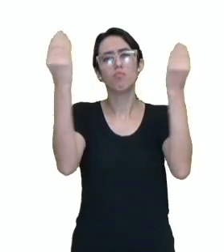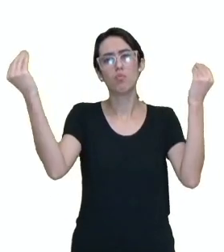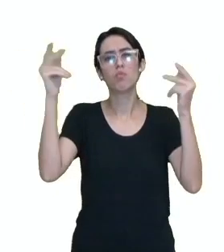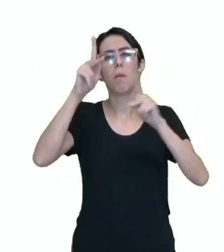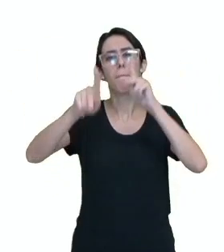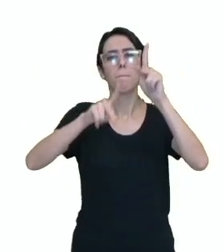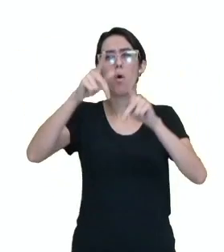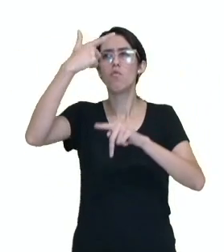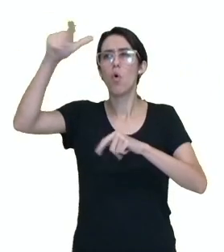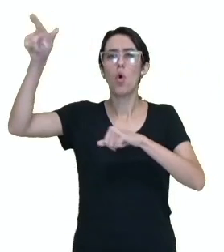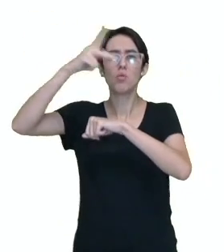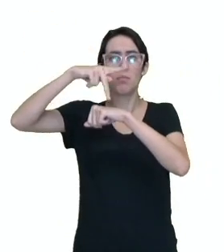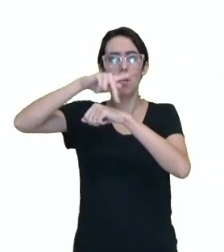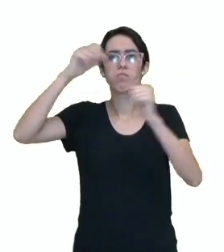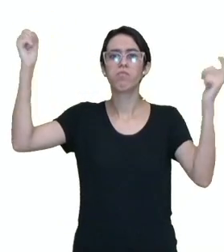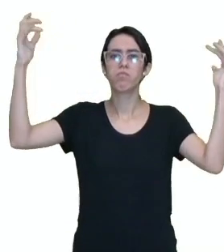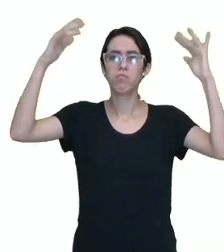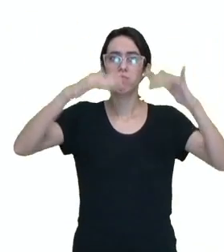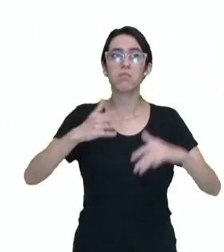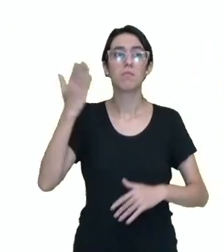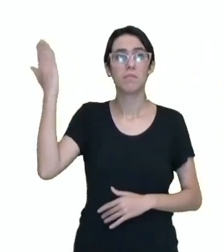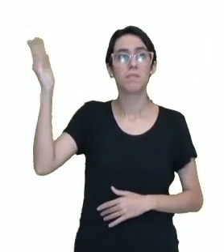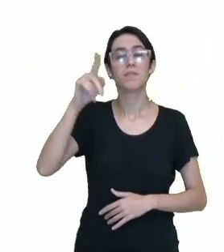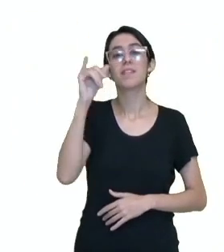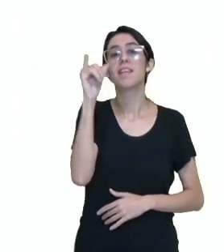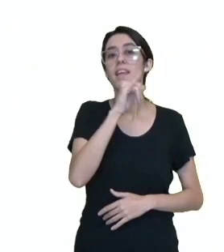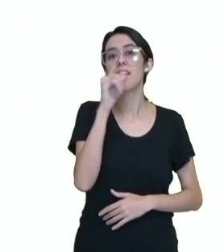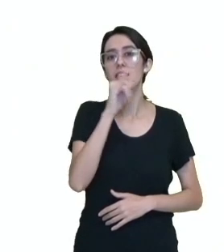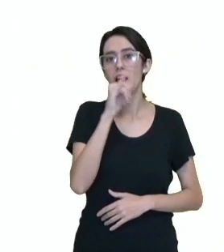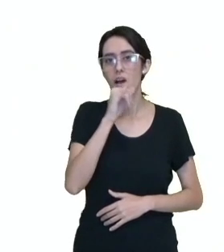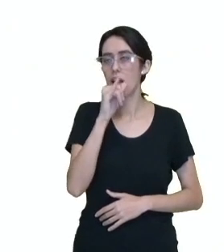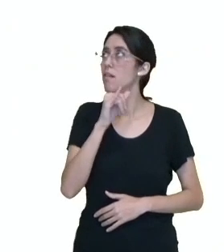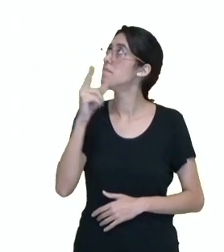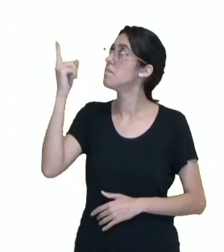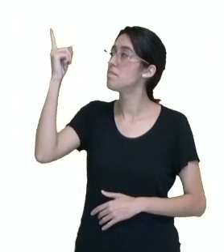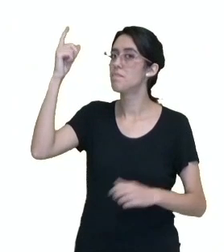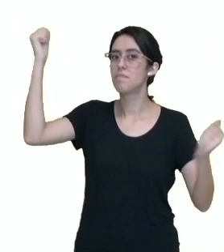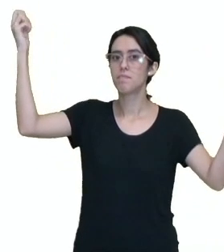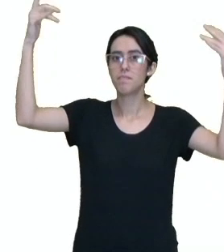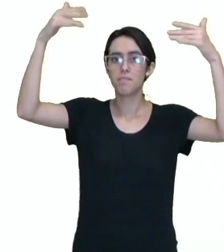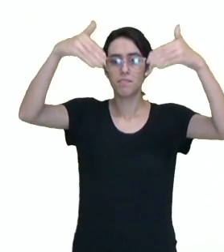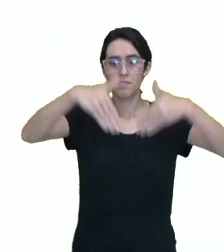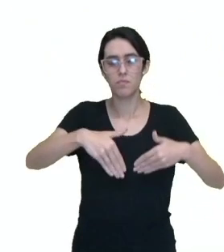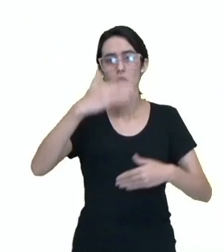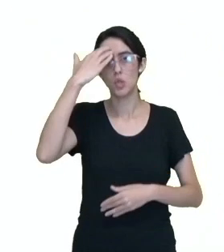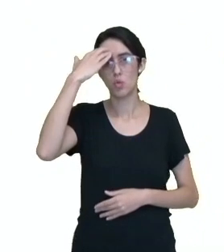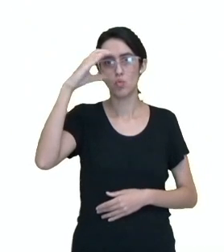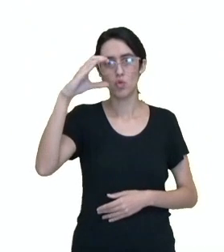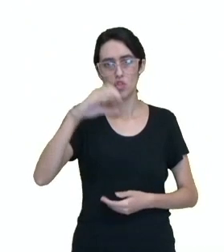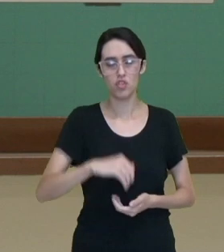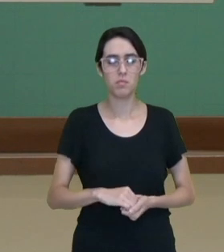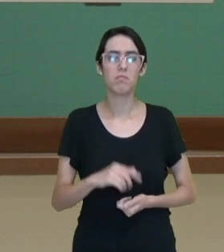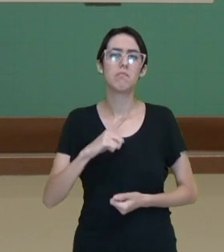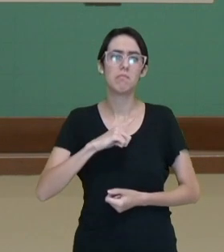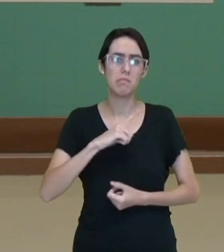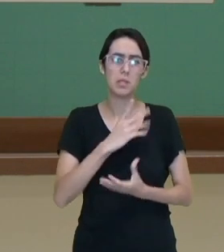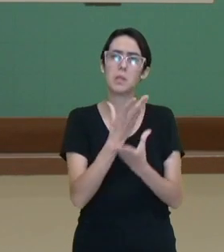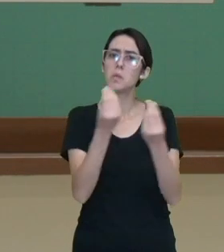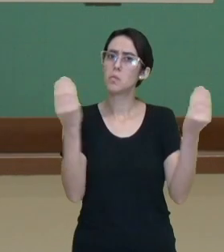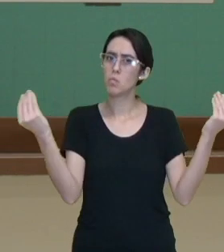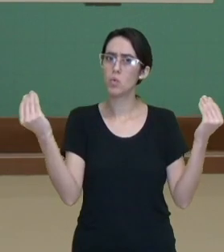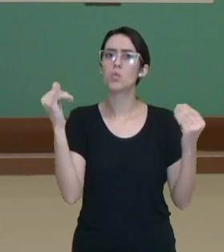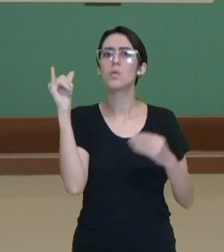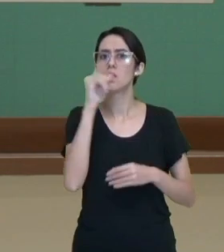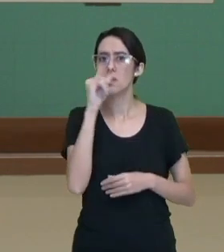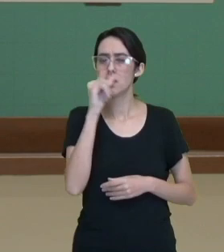né? Aqui, imigrantes italianos na região de Curitiba. Nós sabemos do grande número de italianos